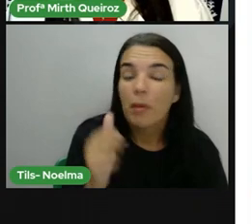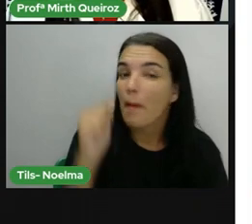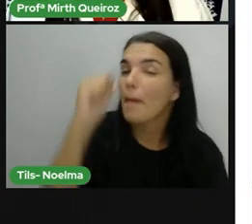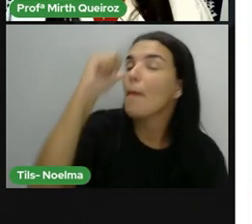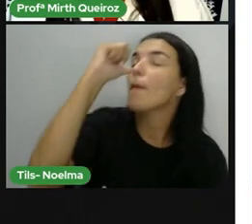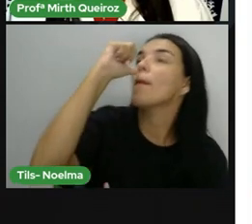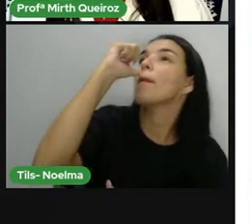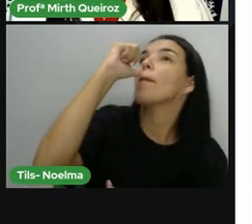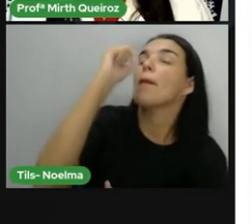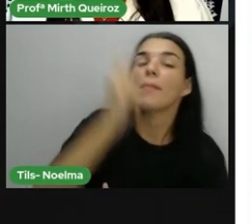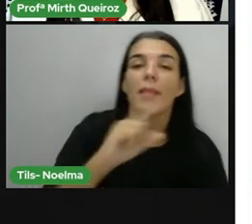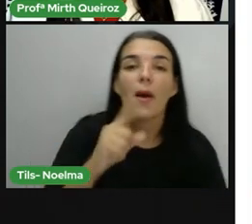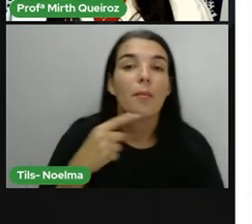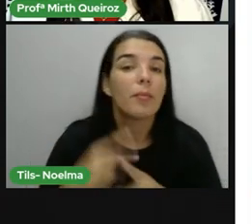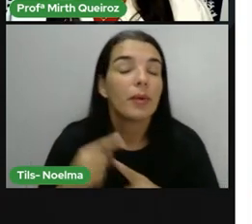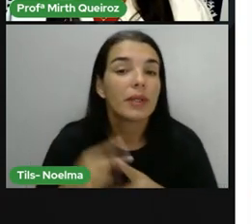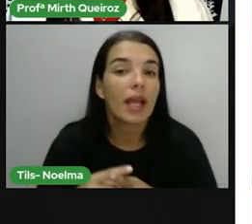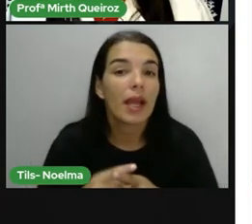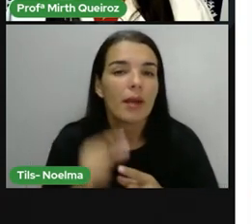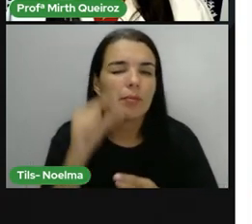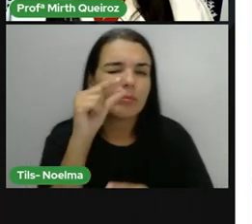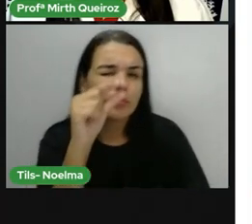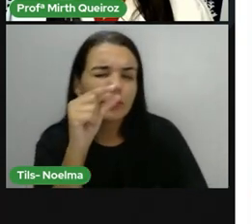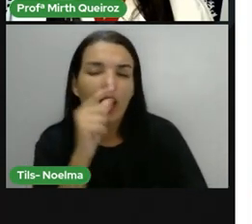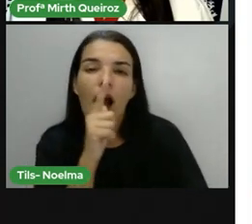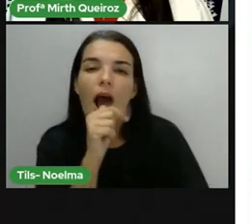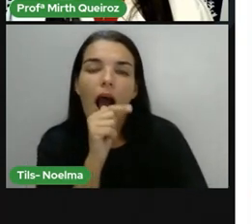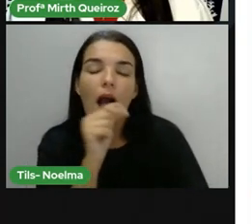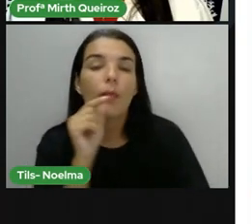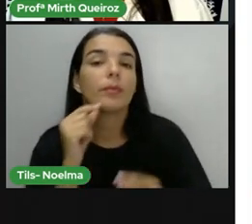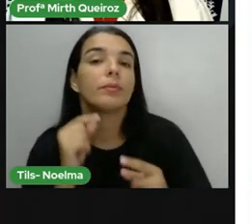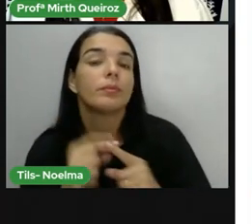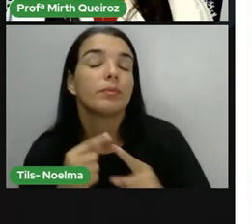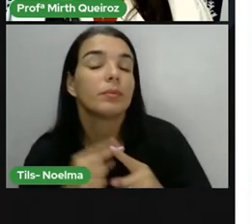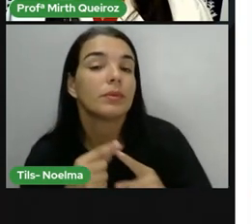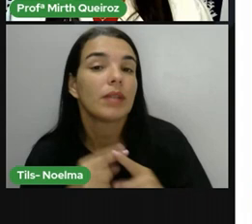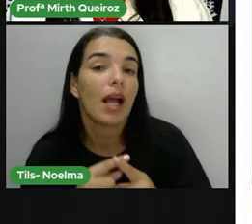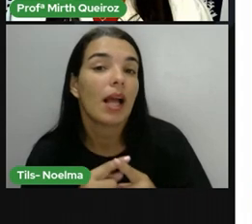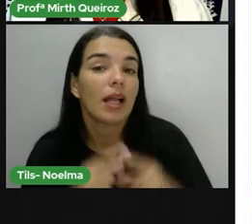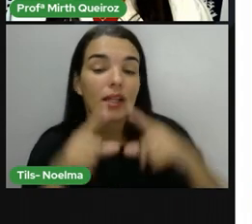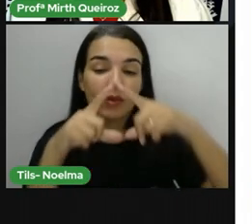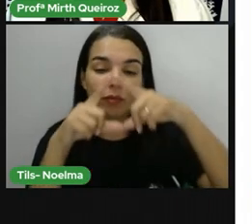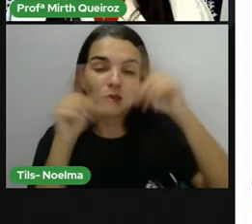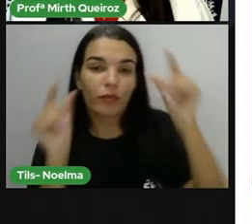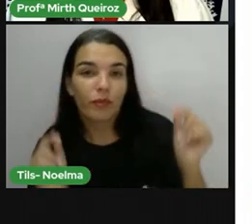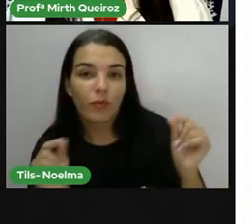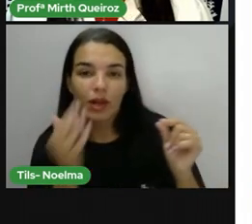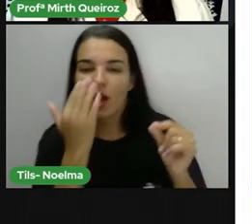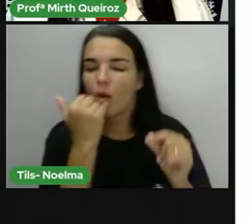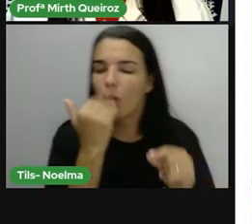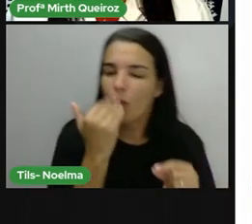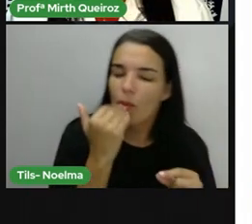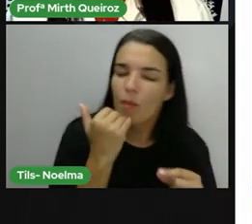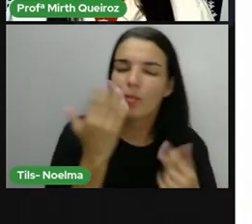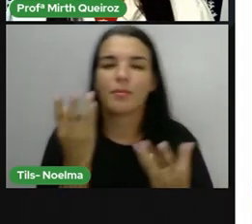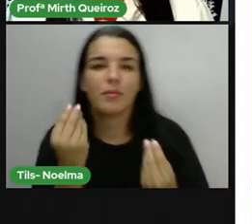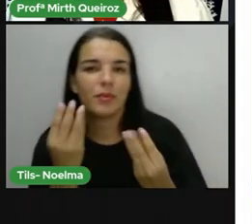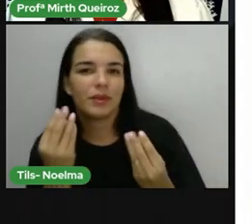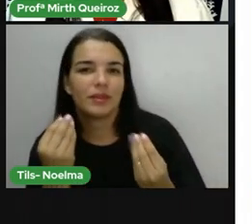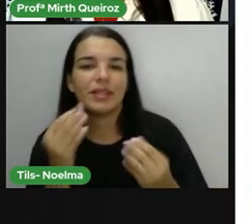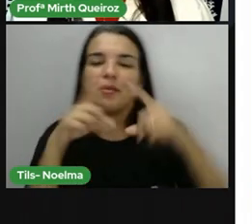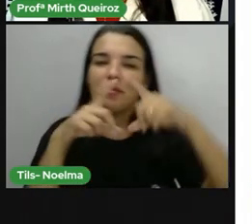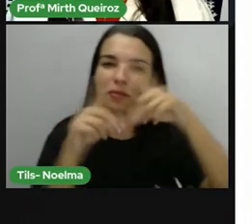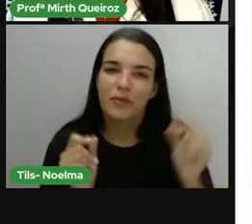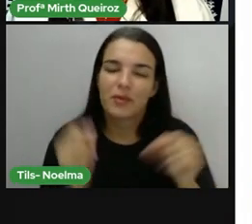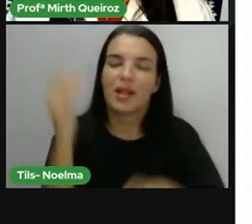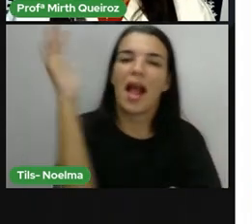Seus corpos consomem pouca água nos processos fisiológicos e, por conta disso, preferem se alimentar de